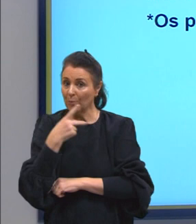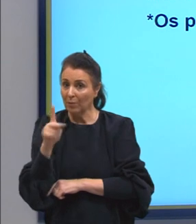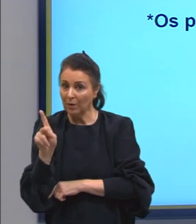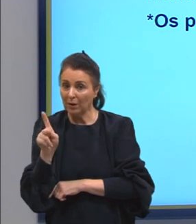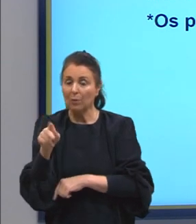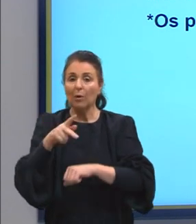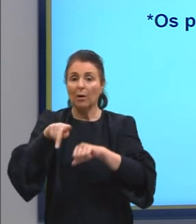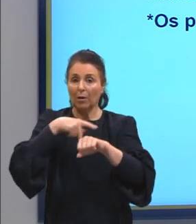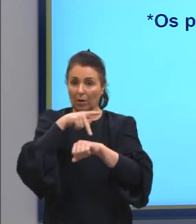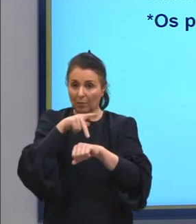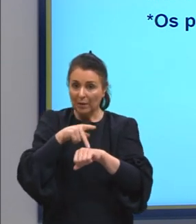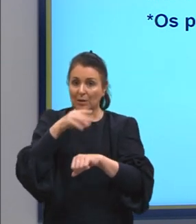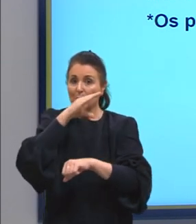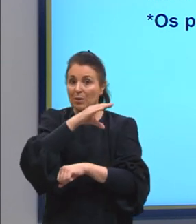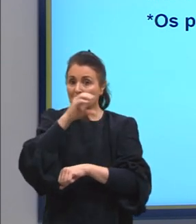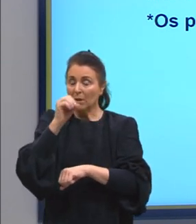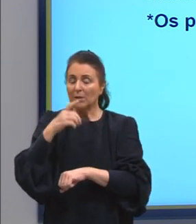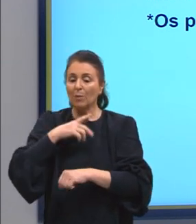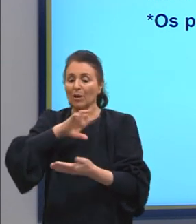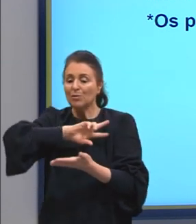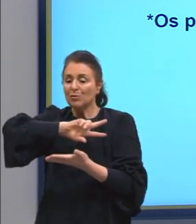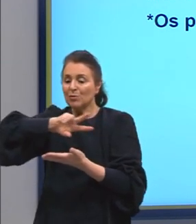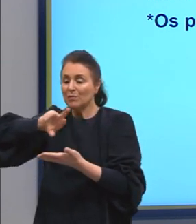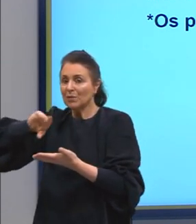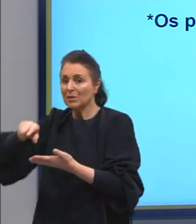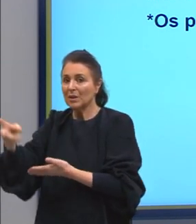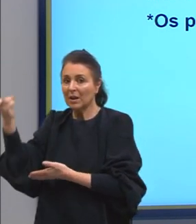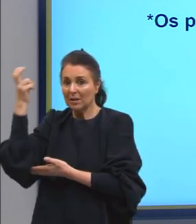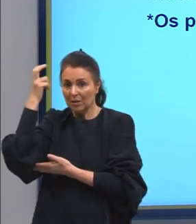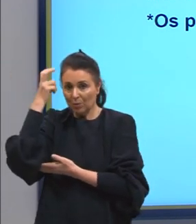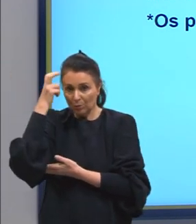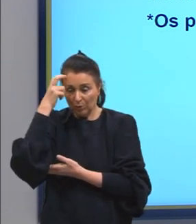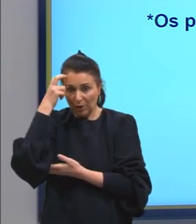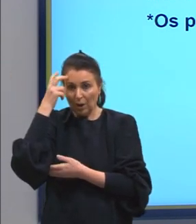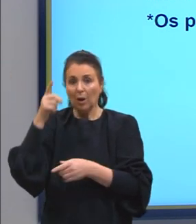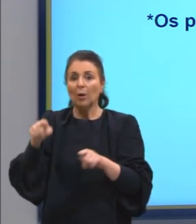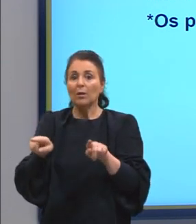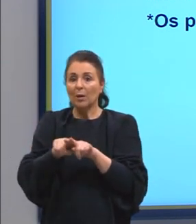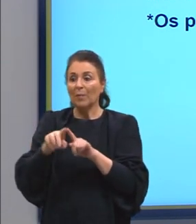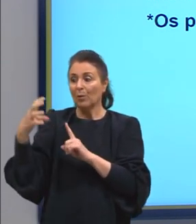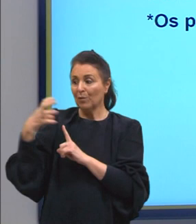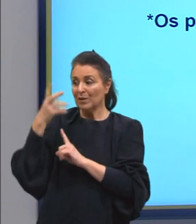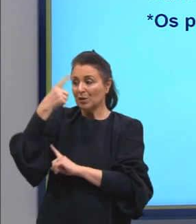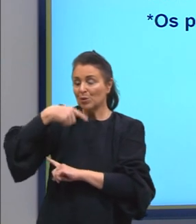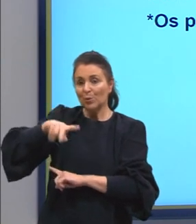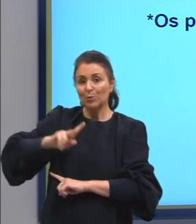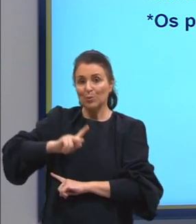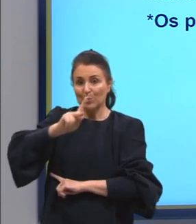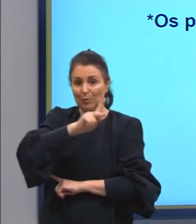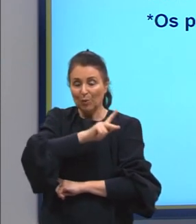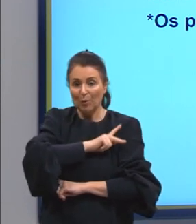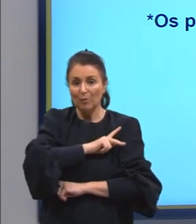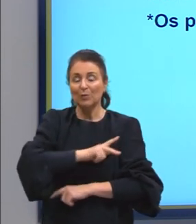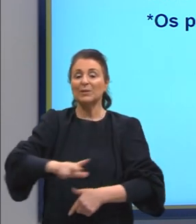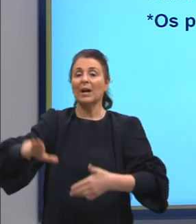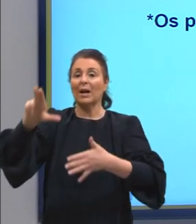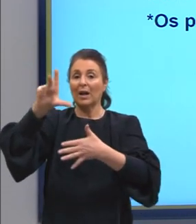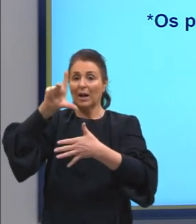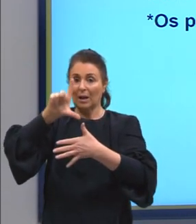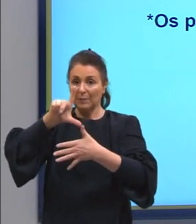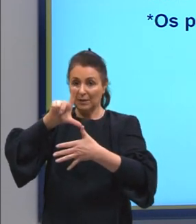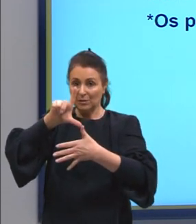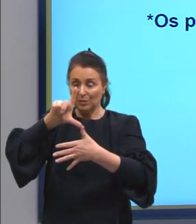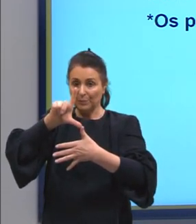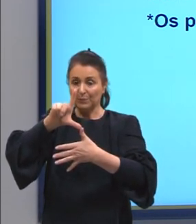diversificação cultural já imbuída de alguns povos aqui da América Latina em relação, que